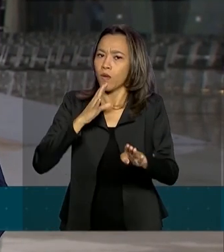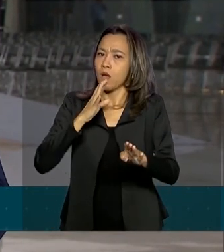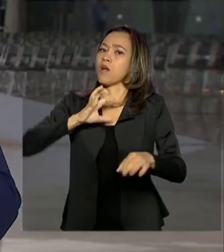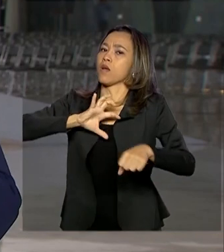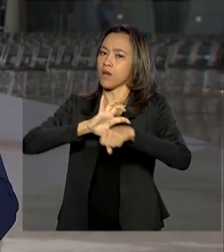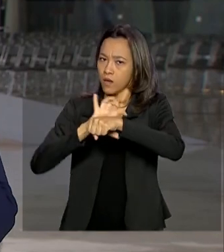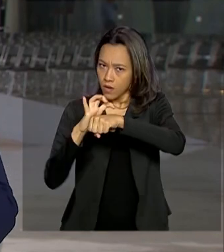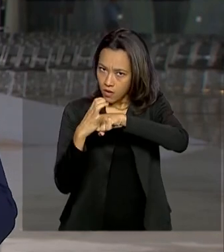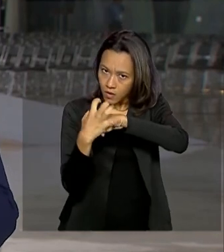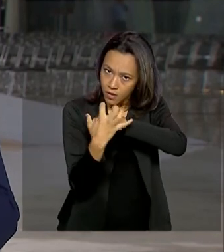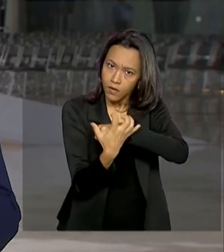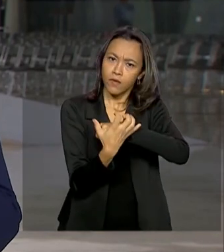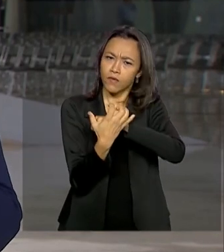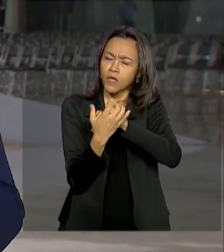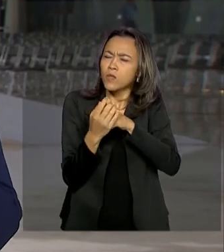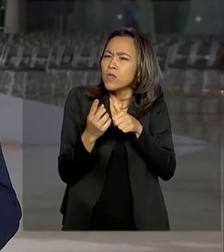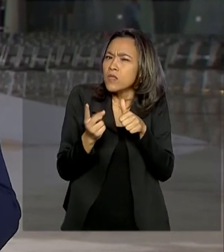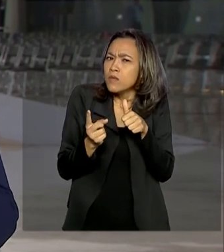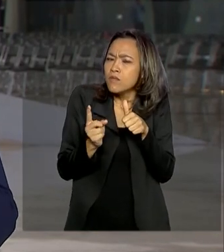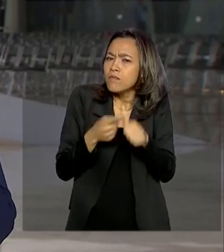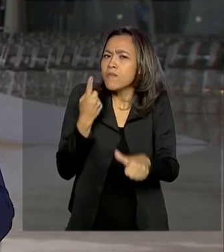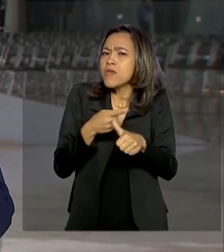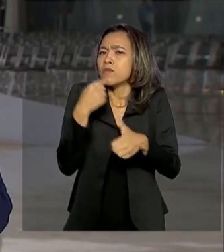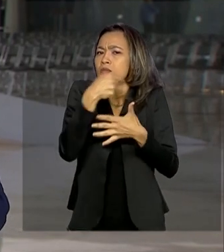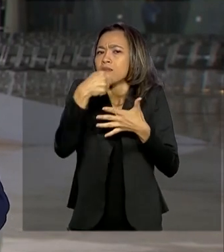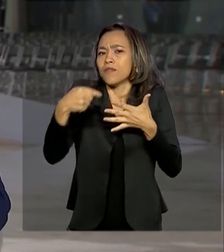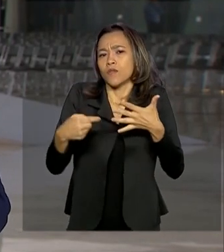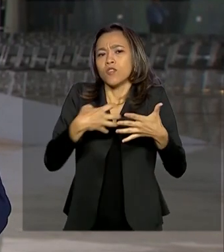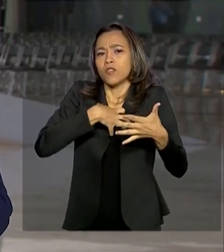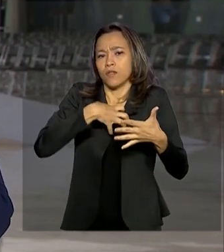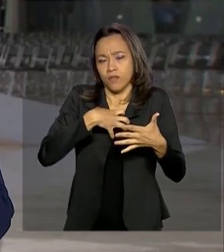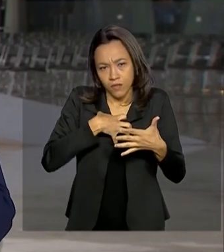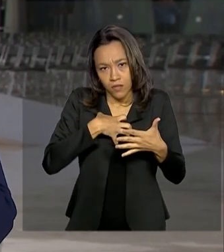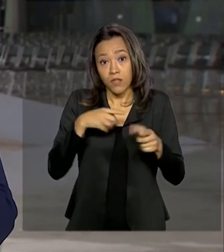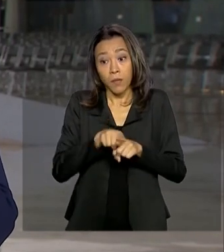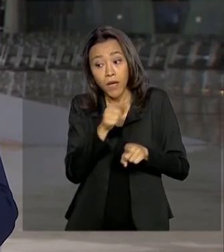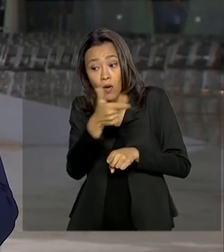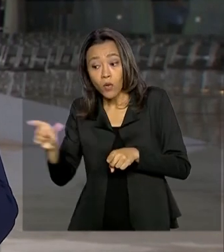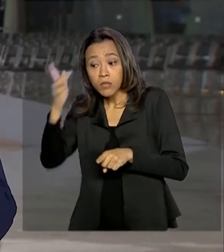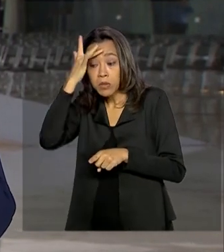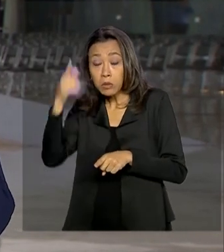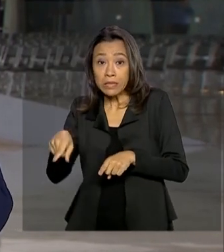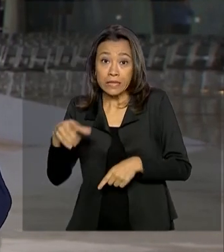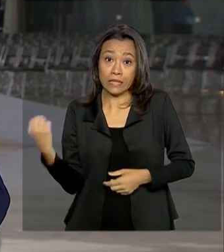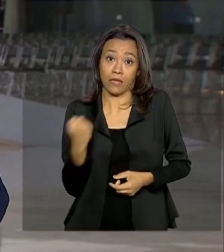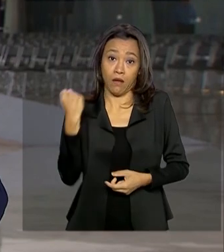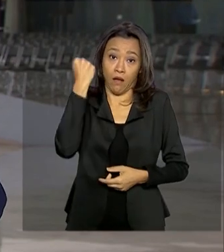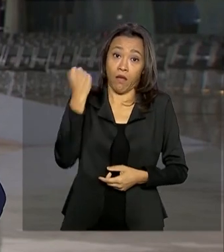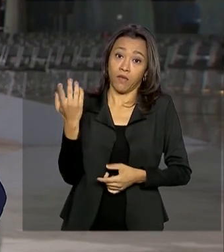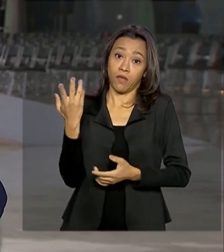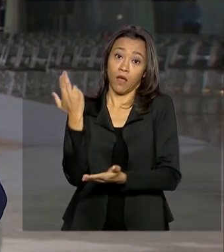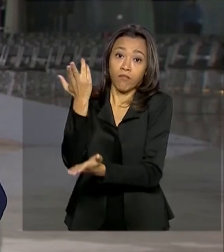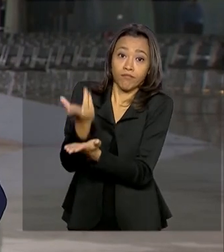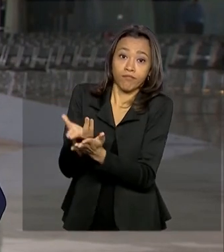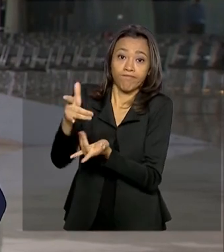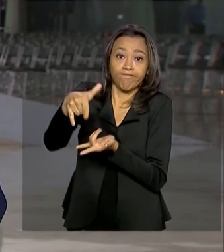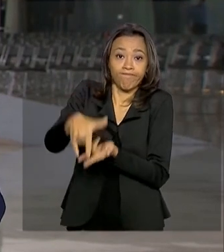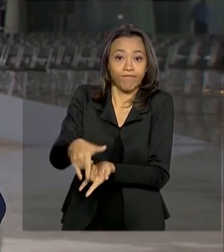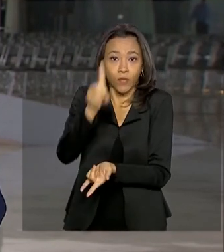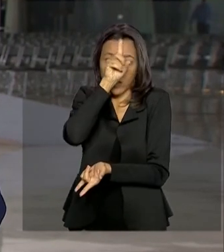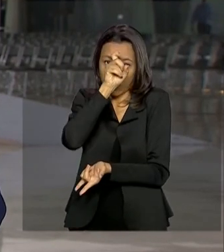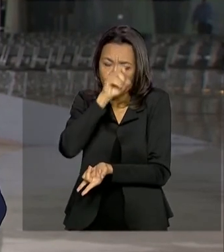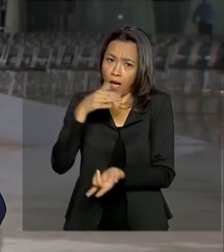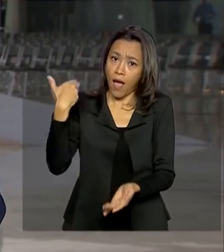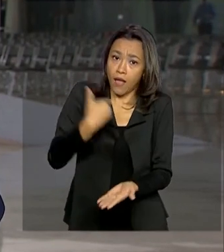Covid-19 logo no início, nos primeiros sintomas que aparecem, também aqueles pacientes mais graves que estão internados no hospital. Até o momento,